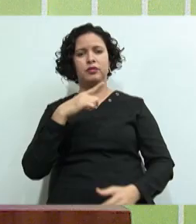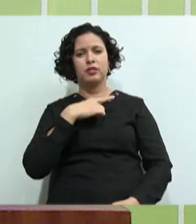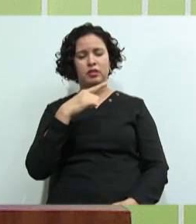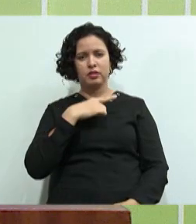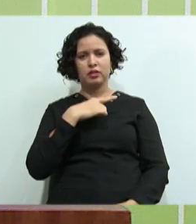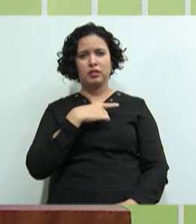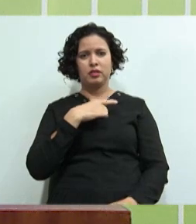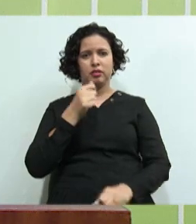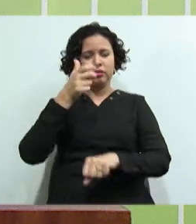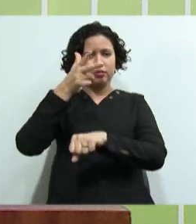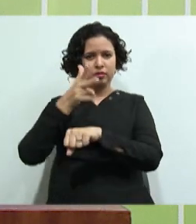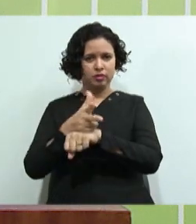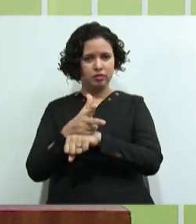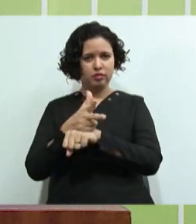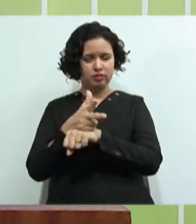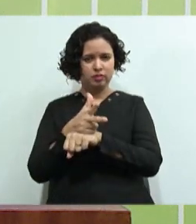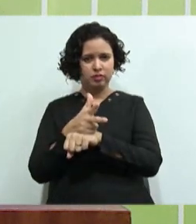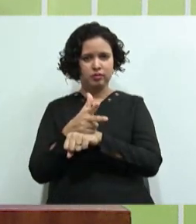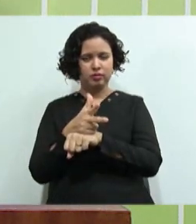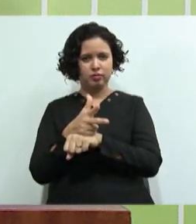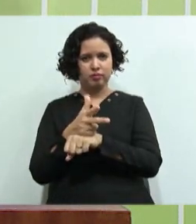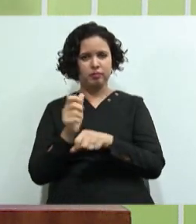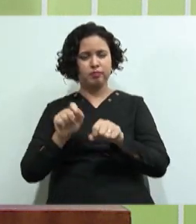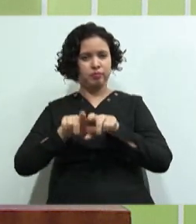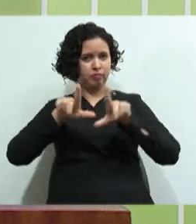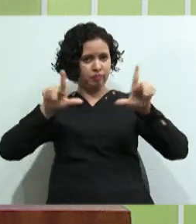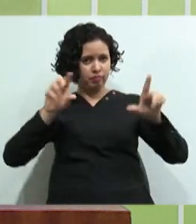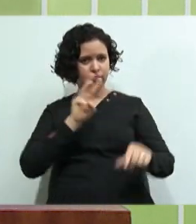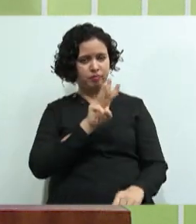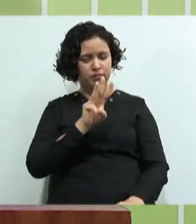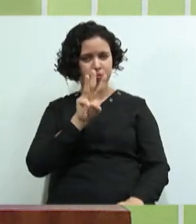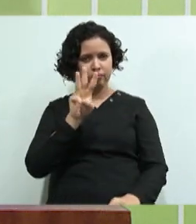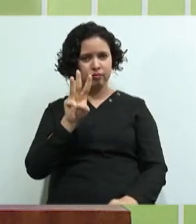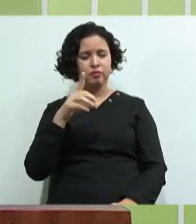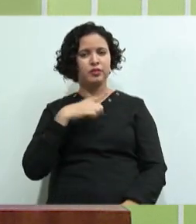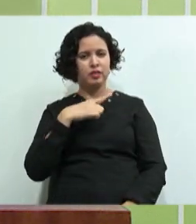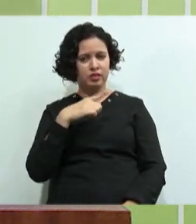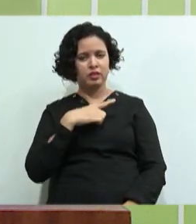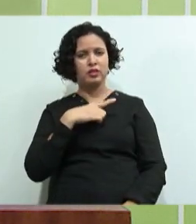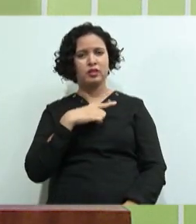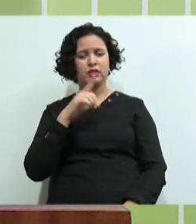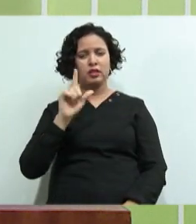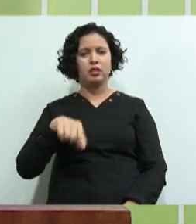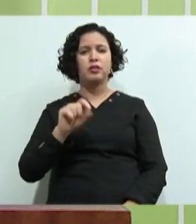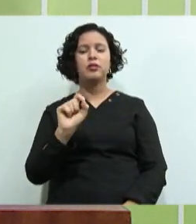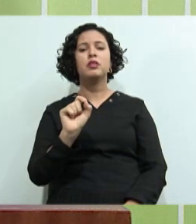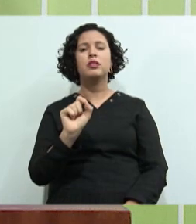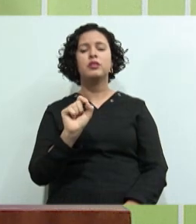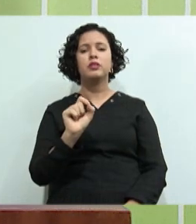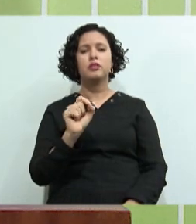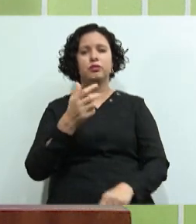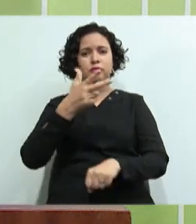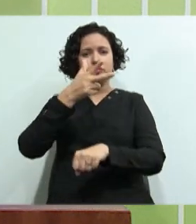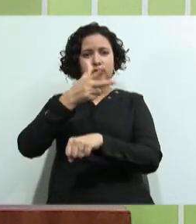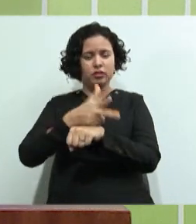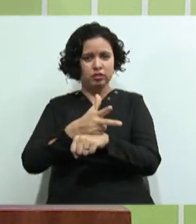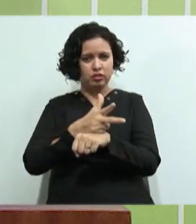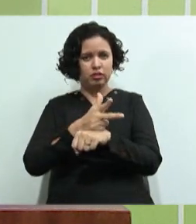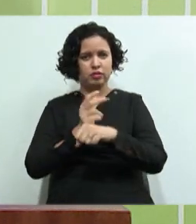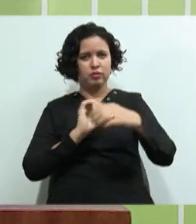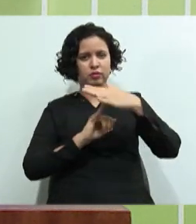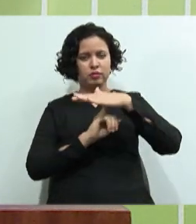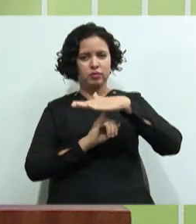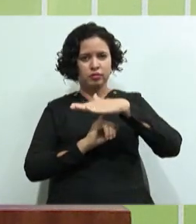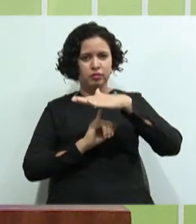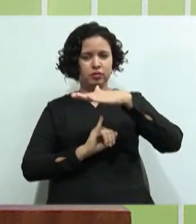Vídeos Na plataforma Vocês terão vídeos Do Instituto Federal Goiano Também Com uma outra